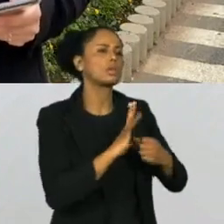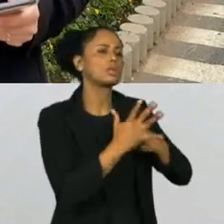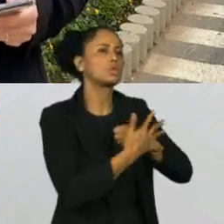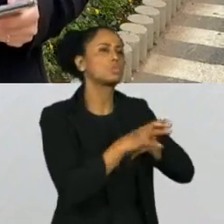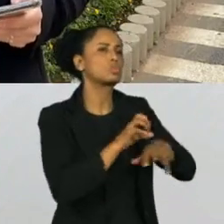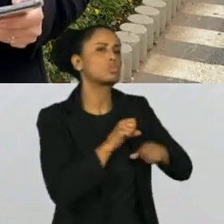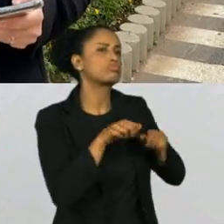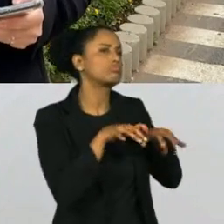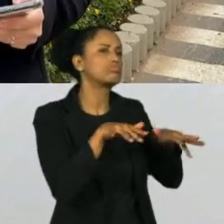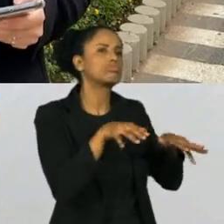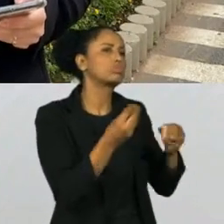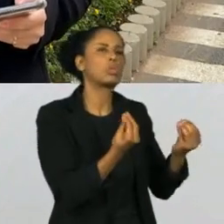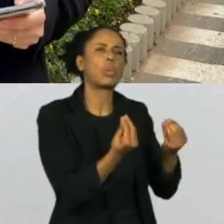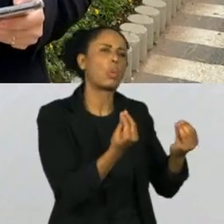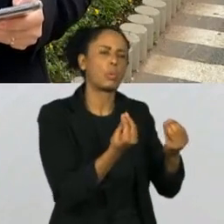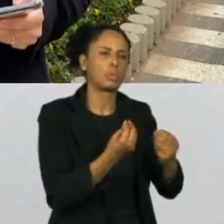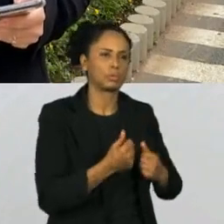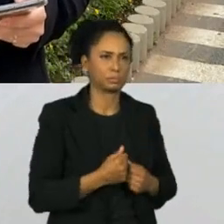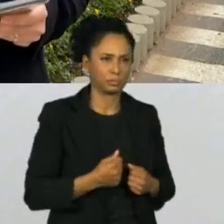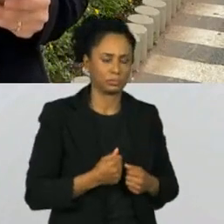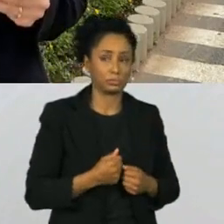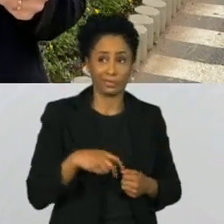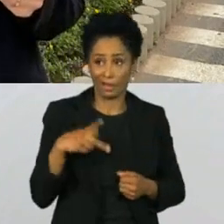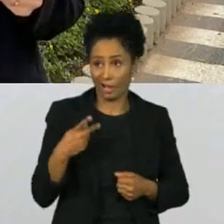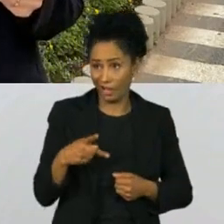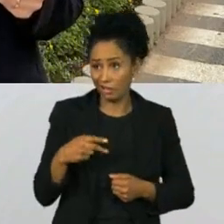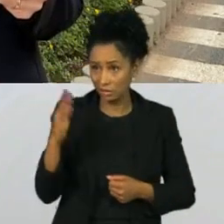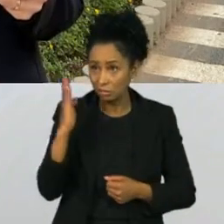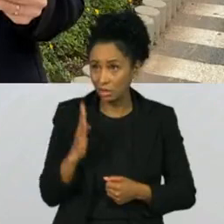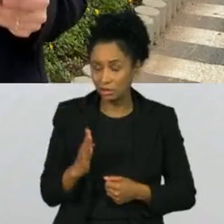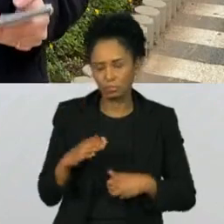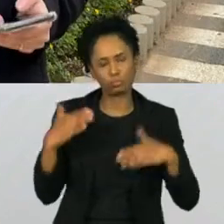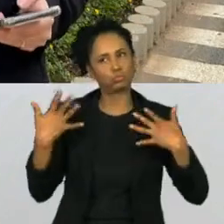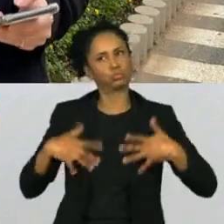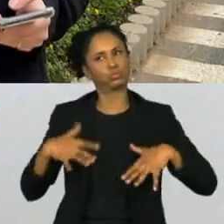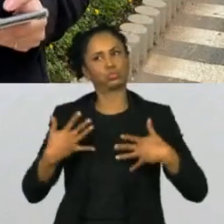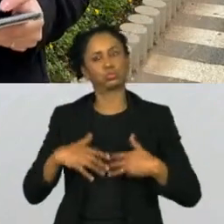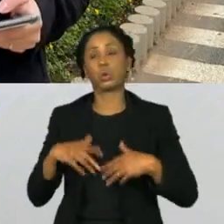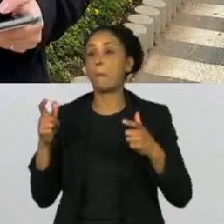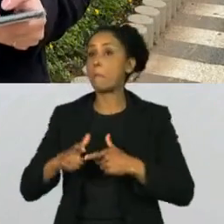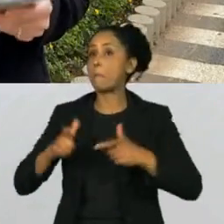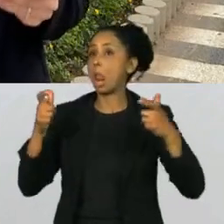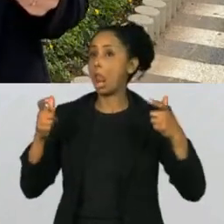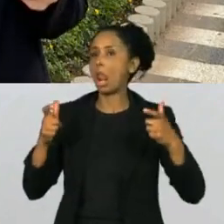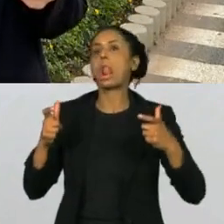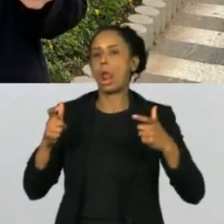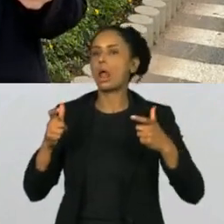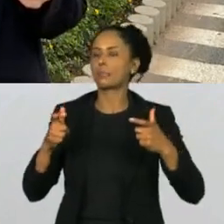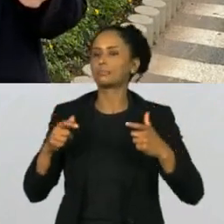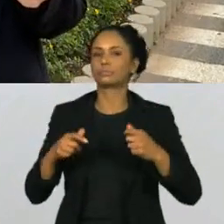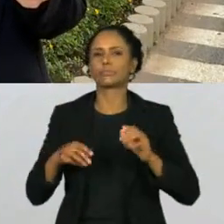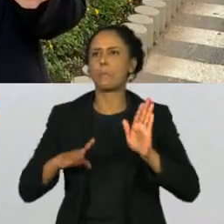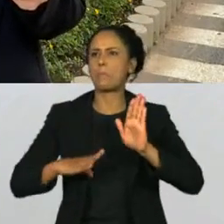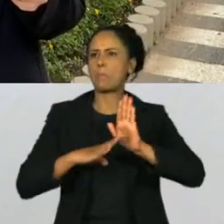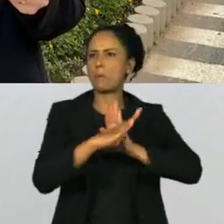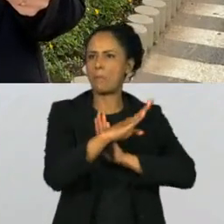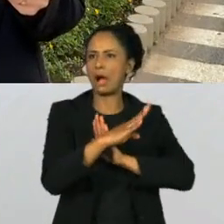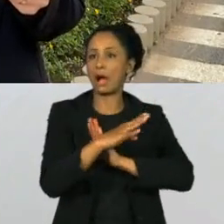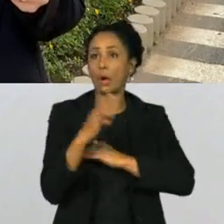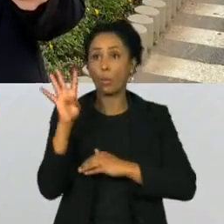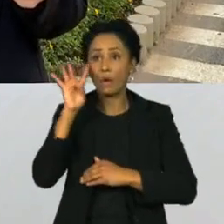Olha, aqui no Brasil os números também seguem subindo, tá? Só nesta quarta-feira foram 361